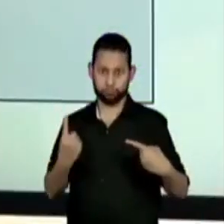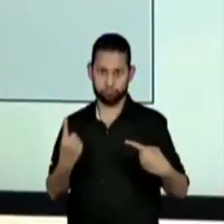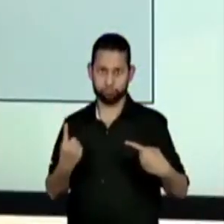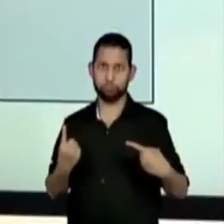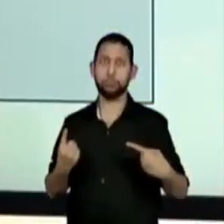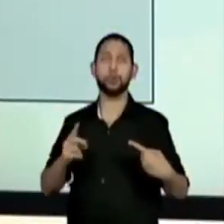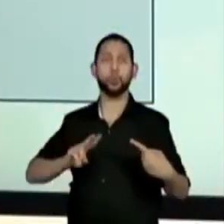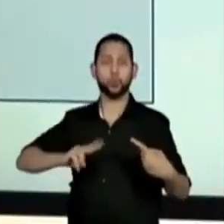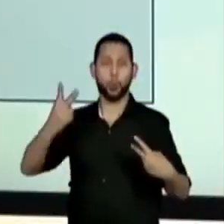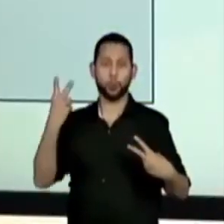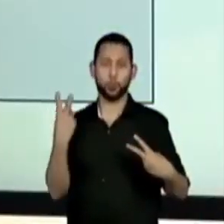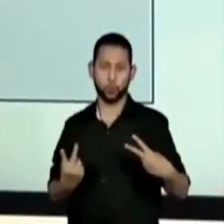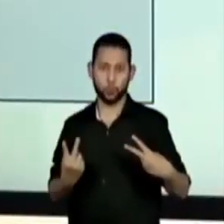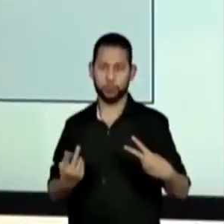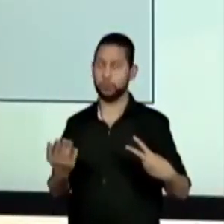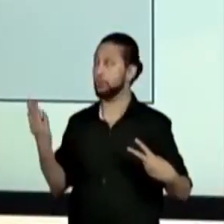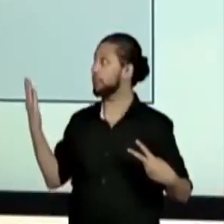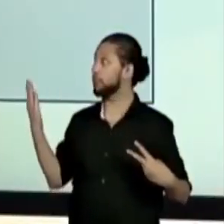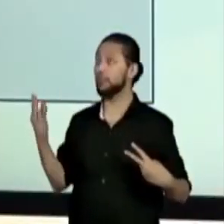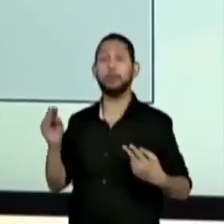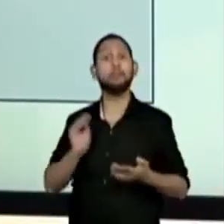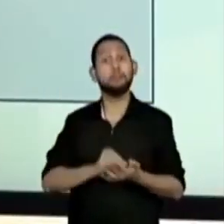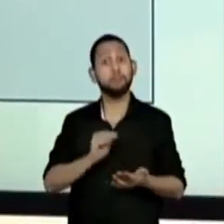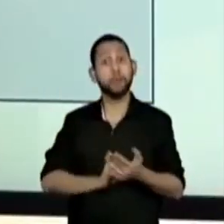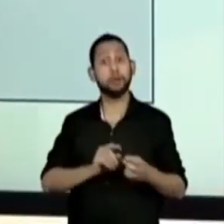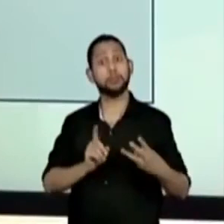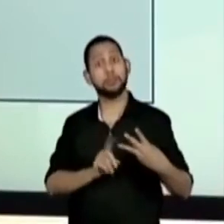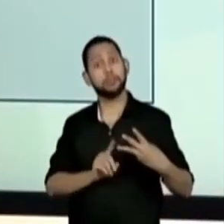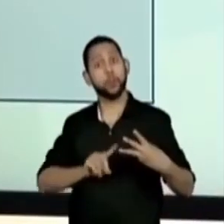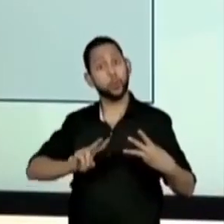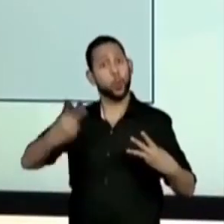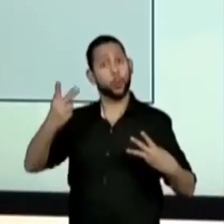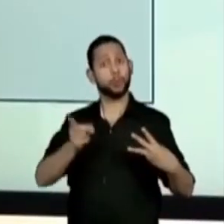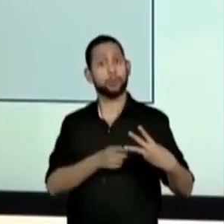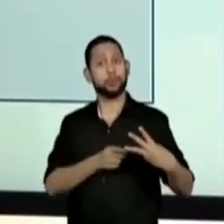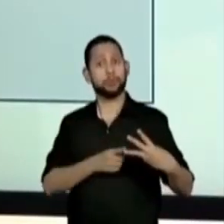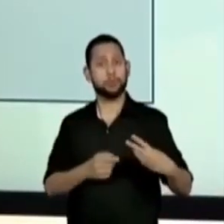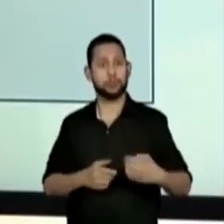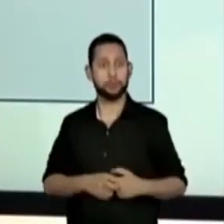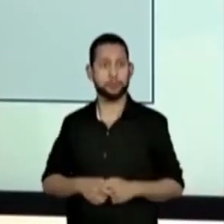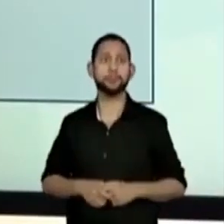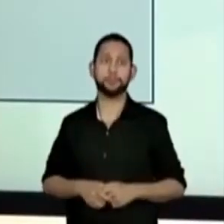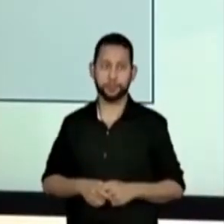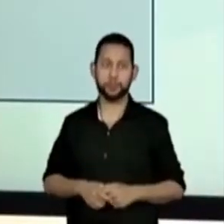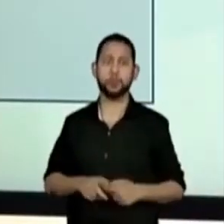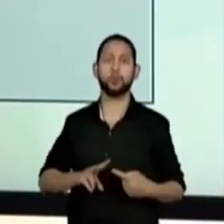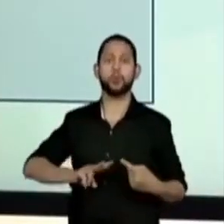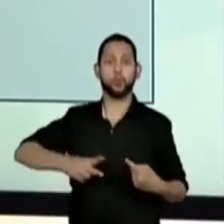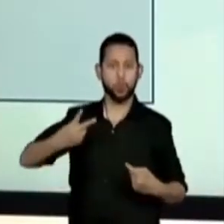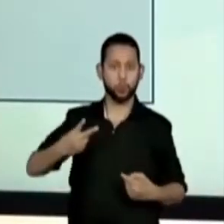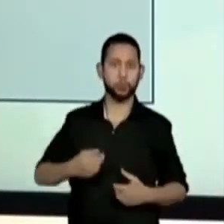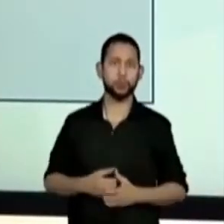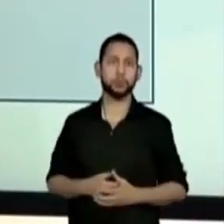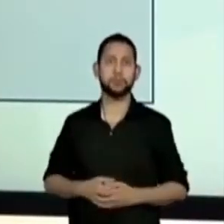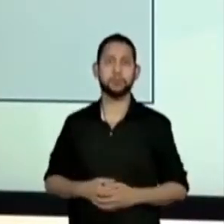e sete e o dobro de cinquenta e quatro. Precisamos de mais um. O dobro